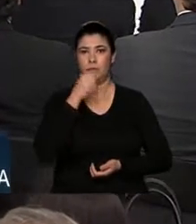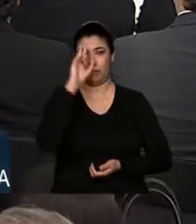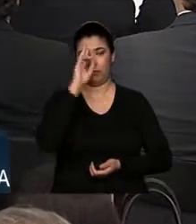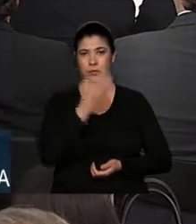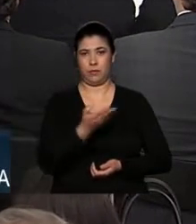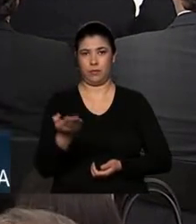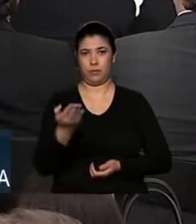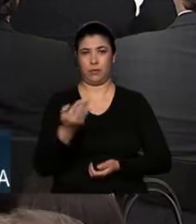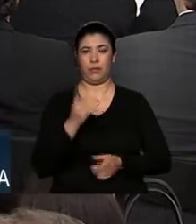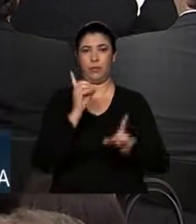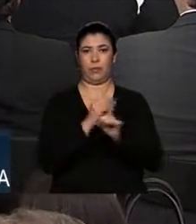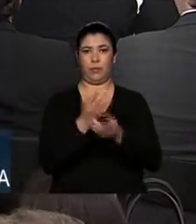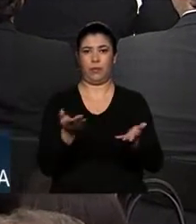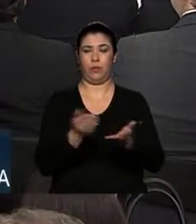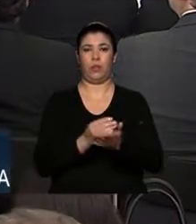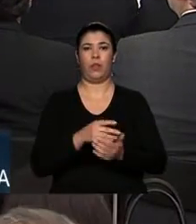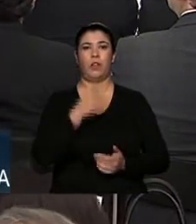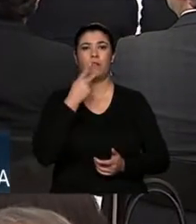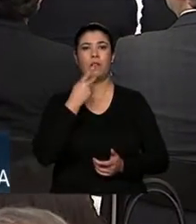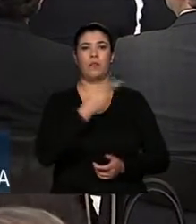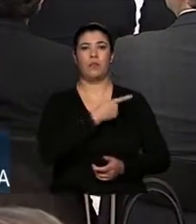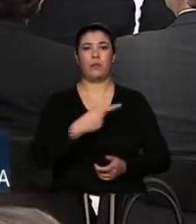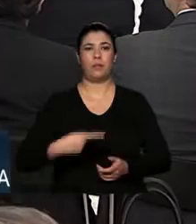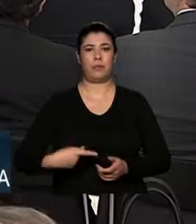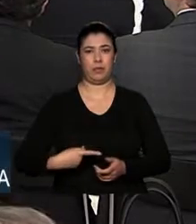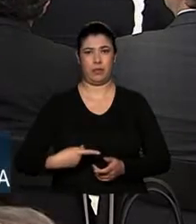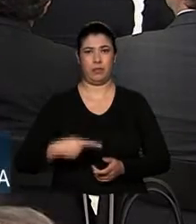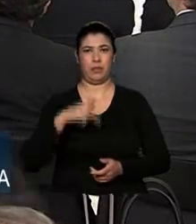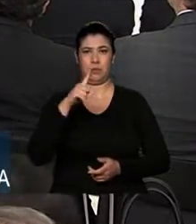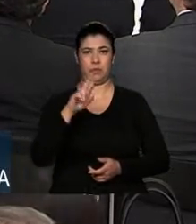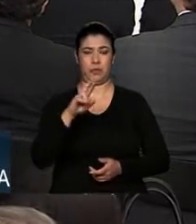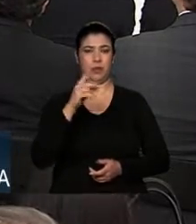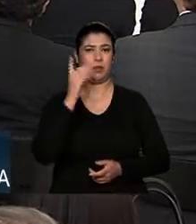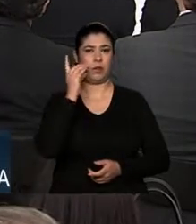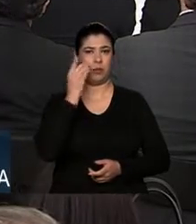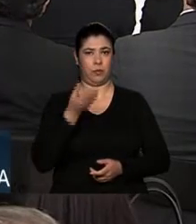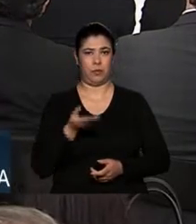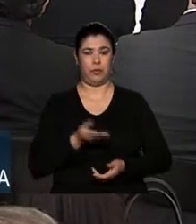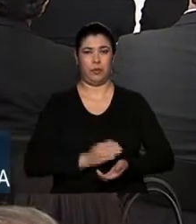encontro, ouviremos as palavras da presidenta da República, Dilma Rousseff.